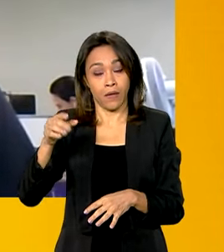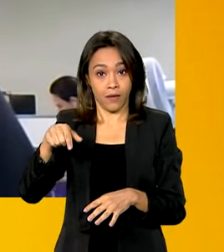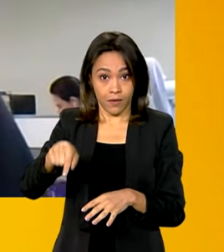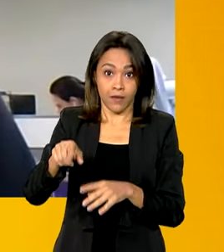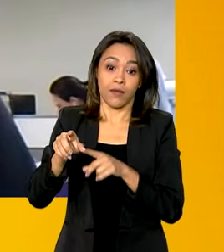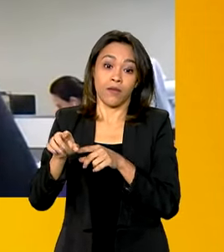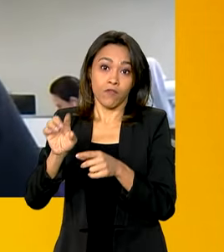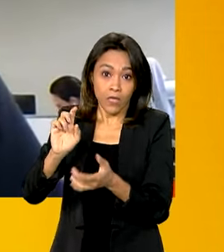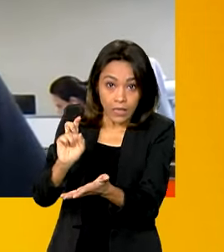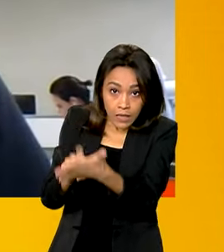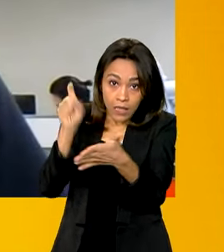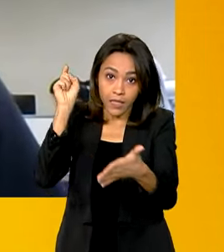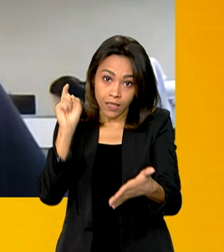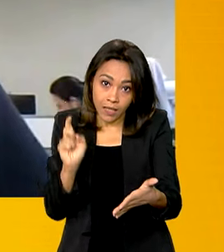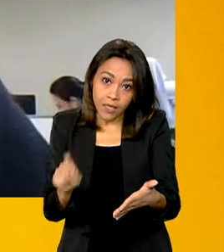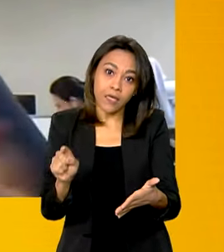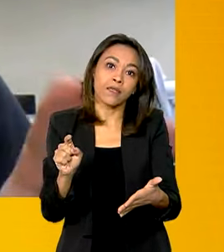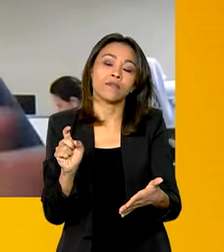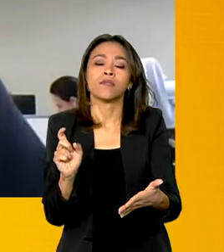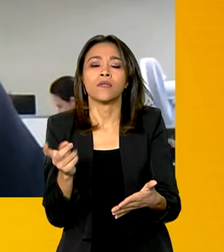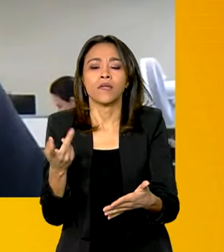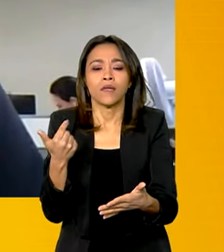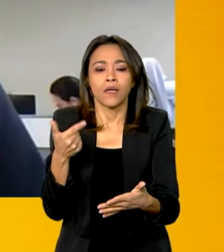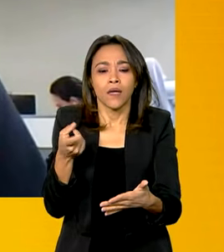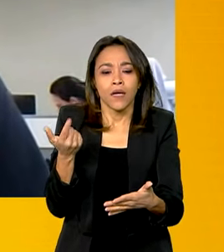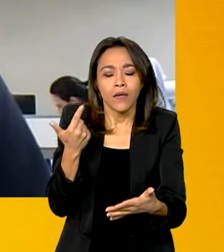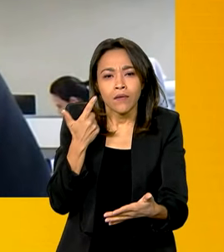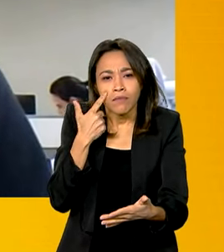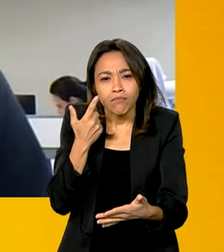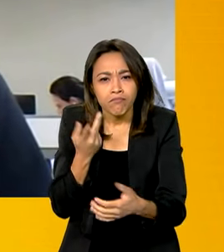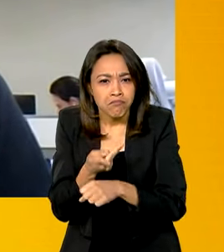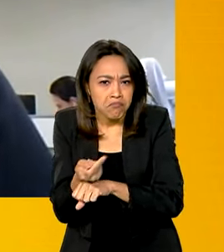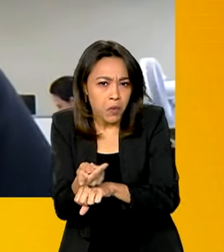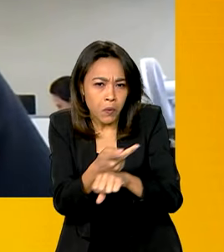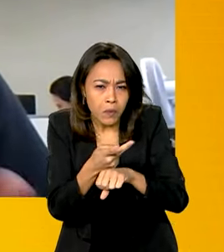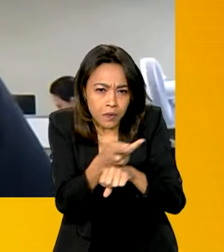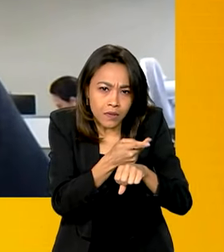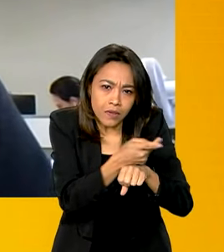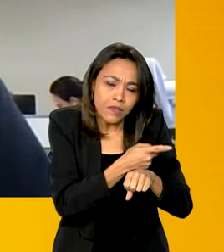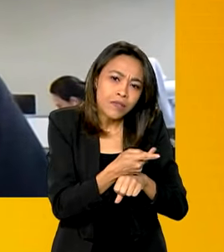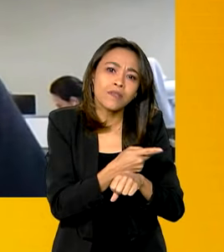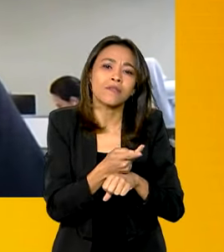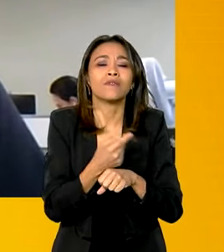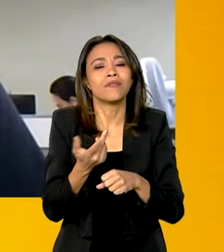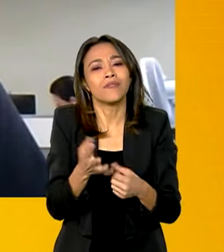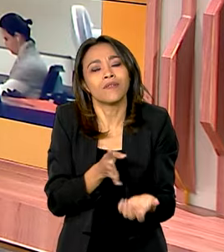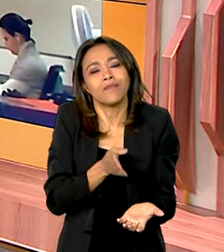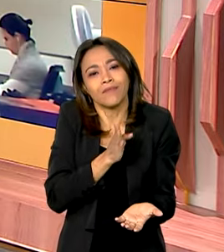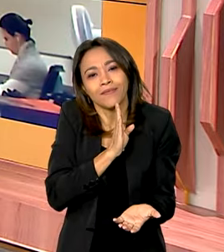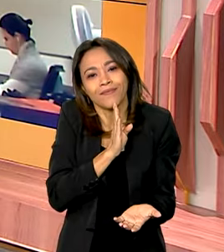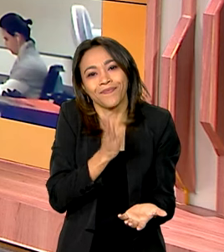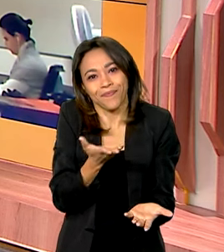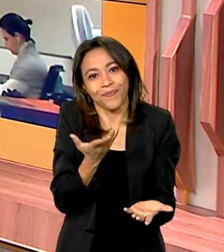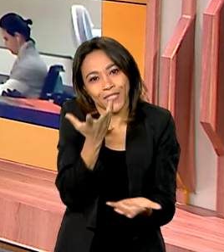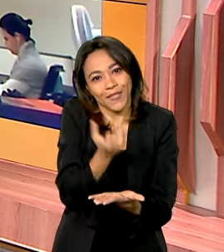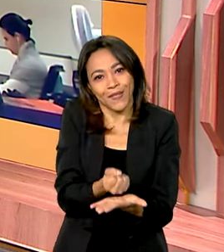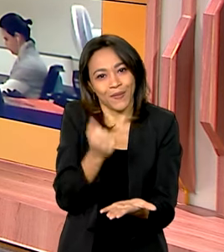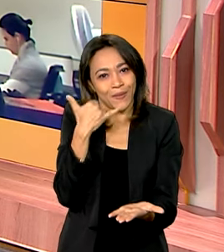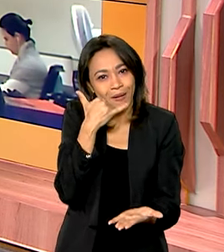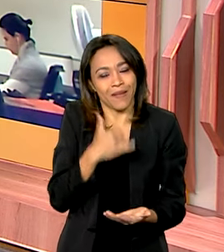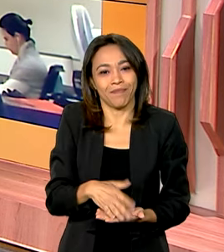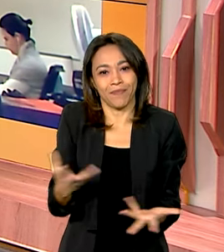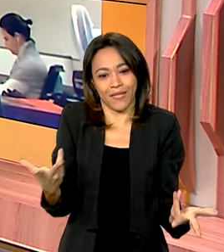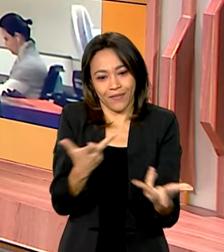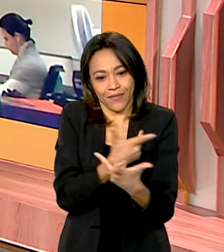login com o próprio, a conta de Gmail, enfim, conta de redes sociais e começar a navegar. Maravilha. Eu entrevistei